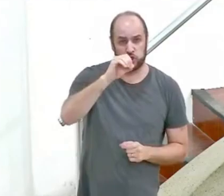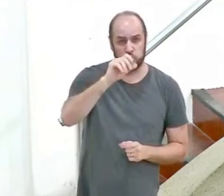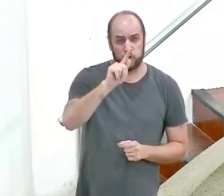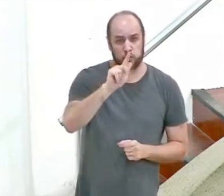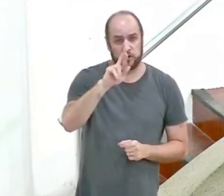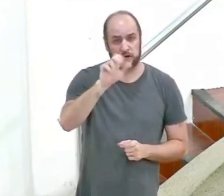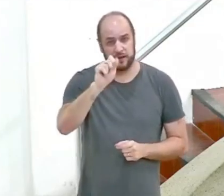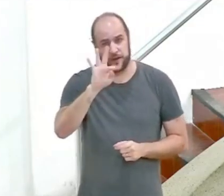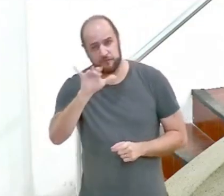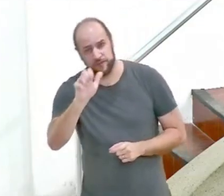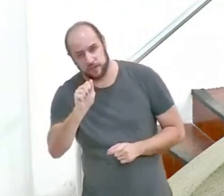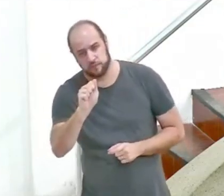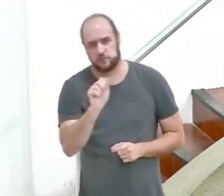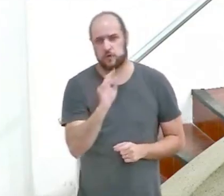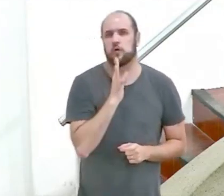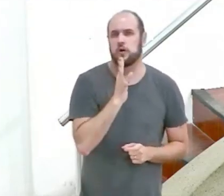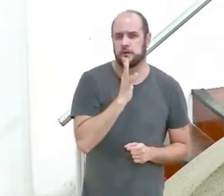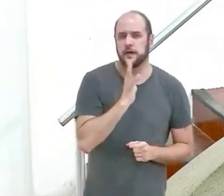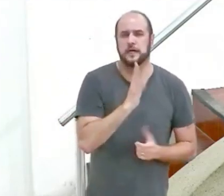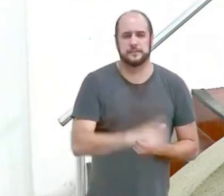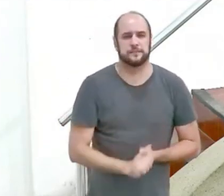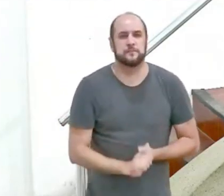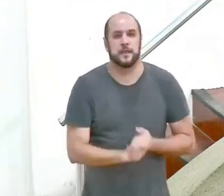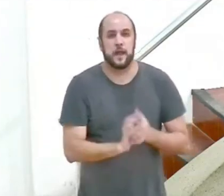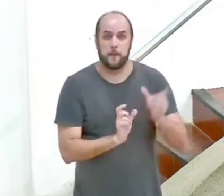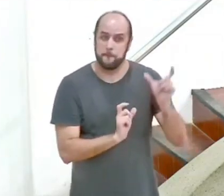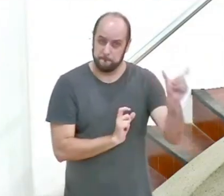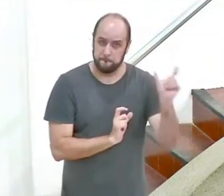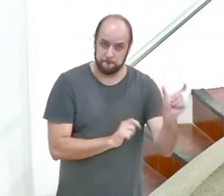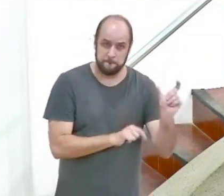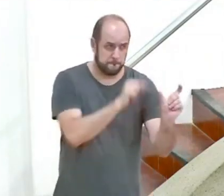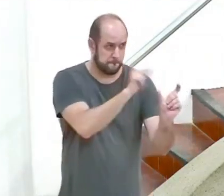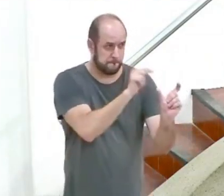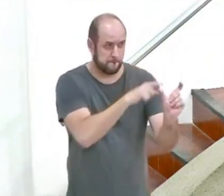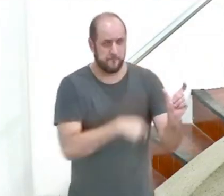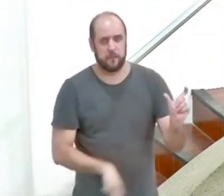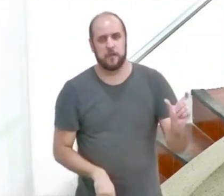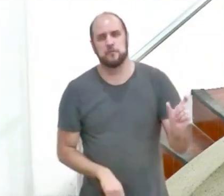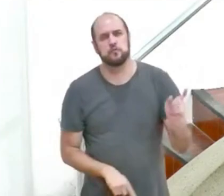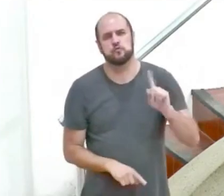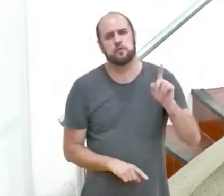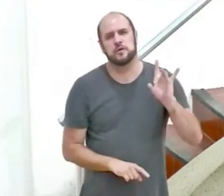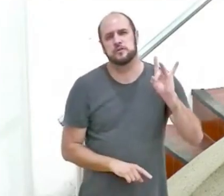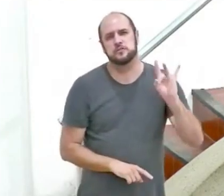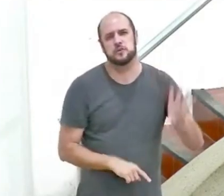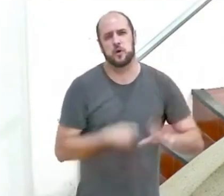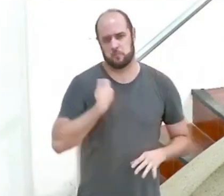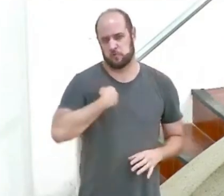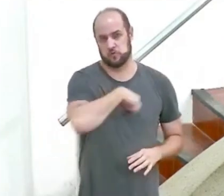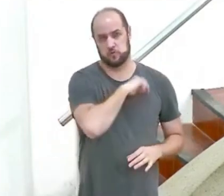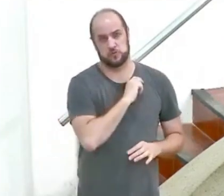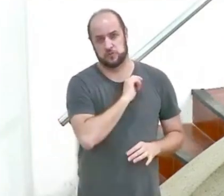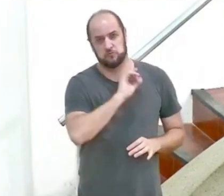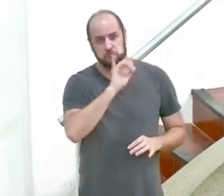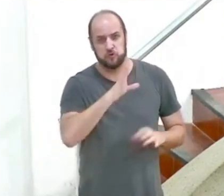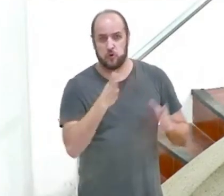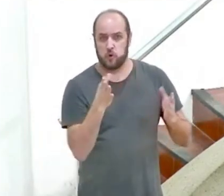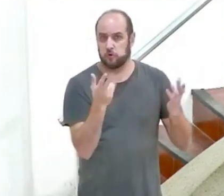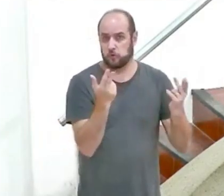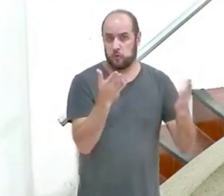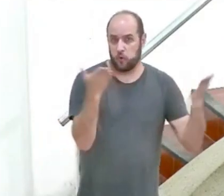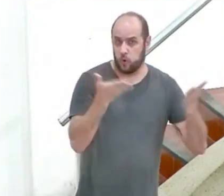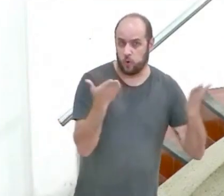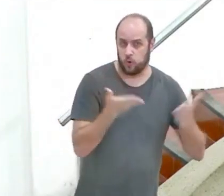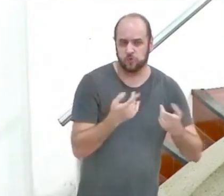tão bem conhecida no nosso vocabulário. E esta palavra, significa não apenas a prostituição, como a definimos agora, mas